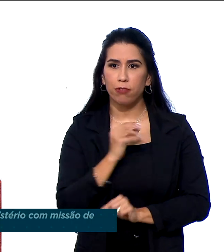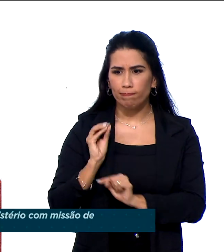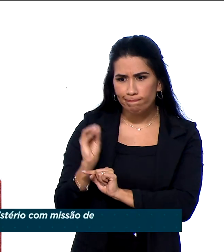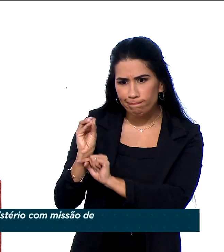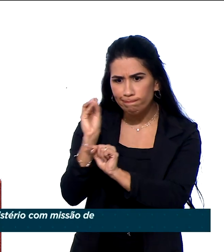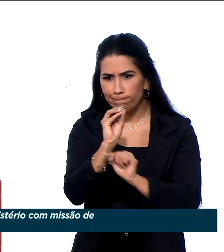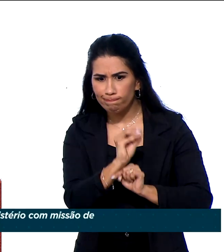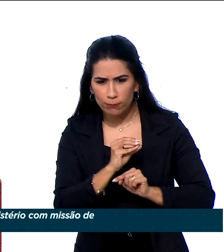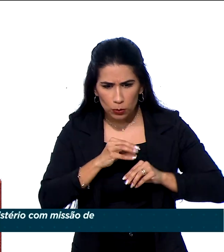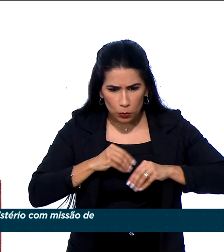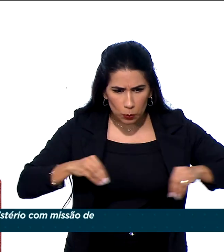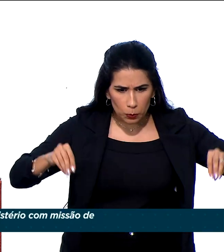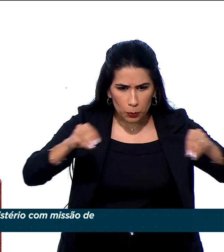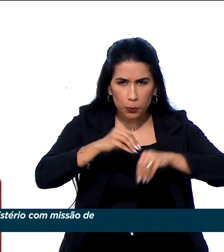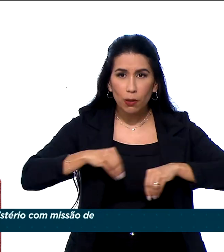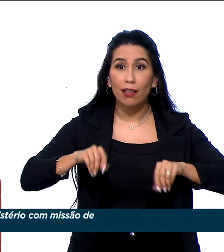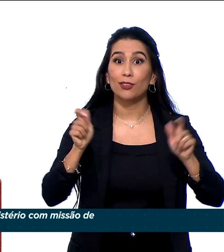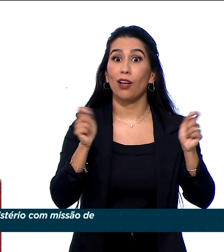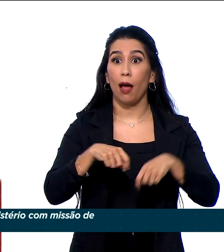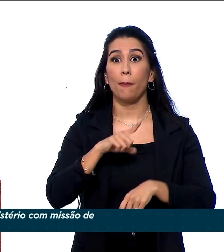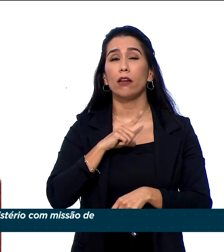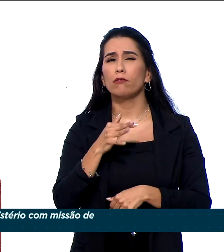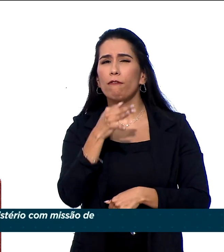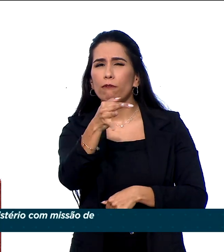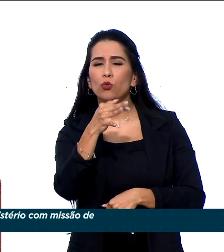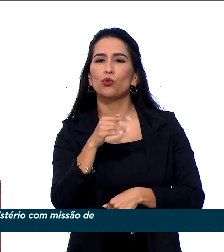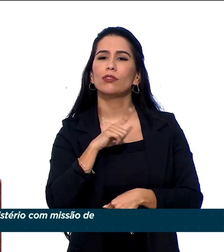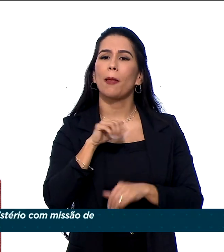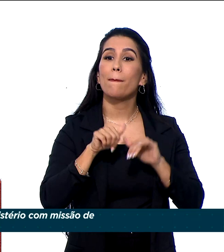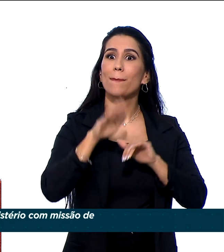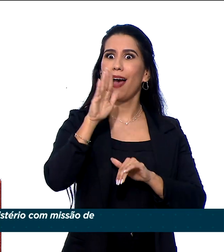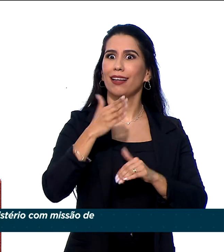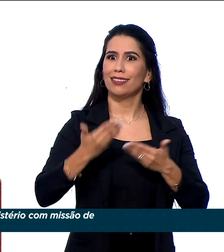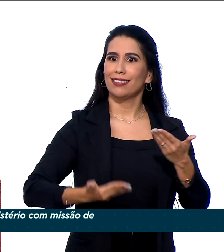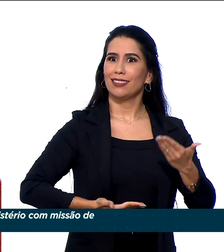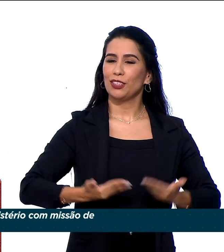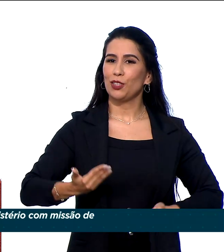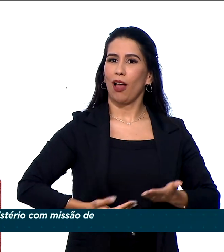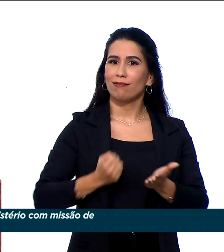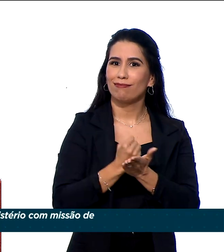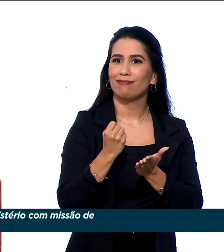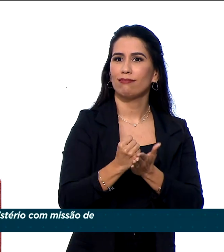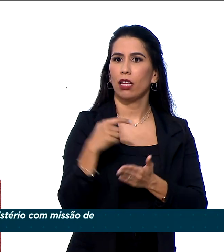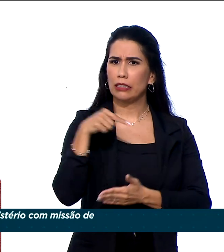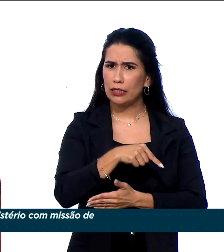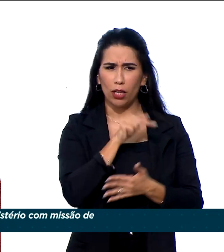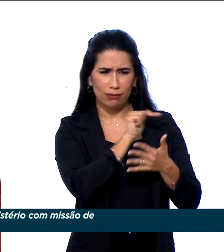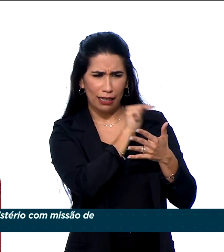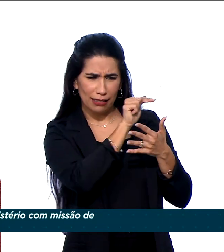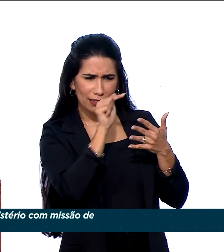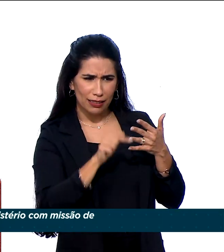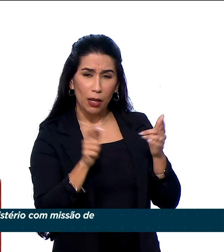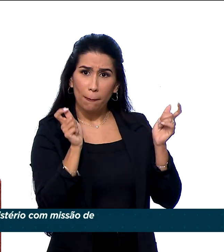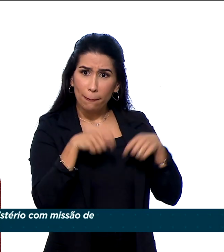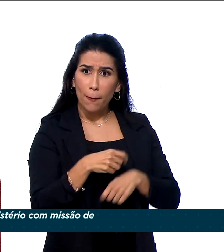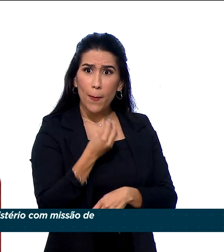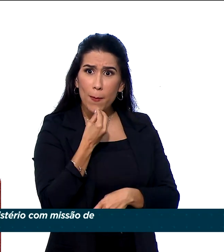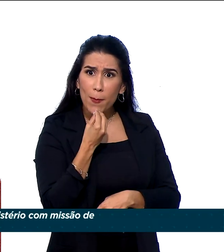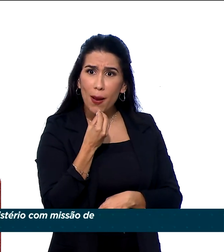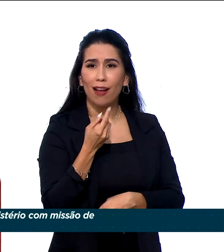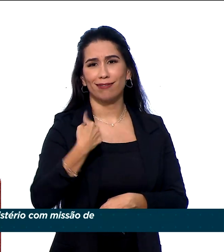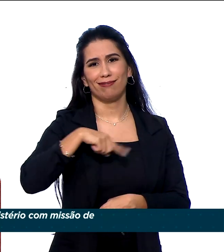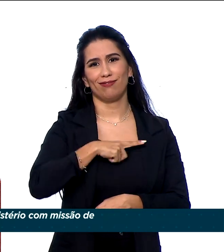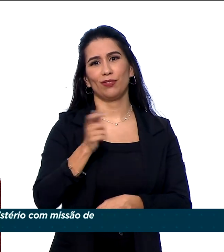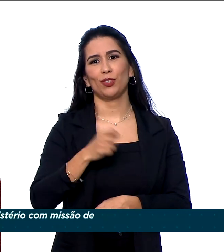260 mil empregos. É com possibilidades como essas que nós vamos, inclusive, ajudar